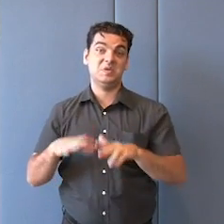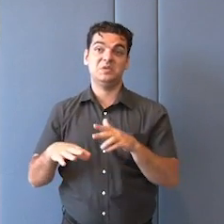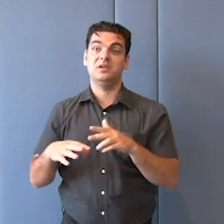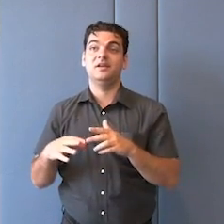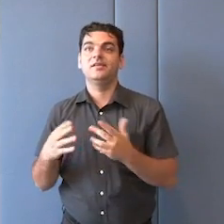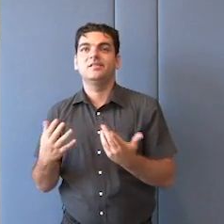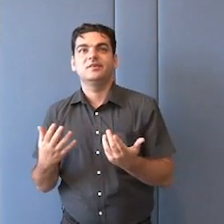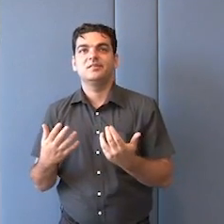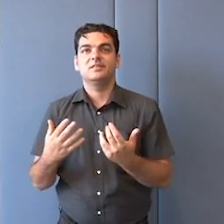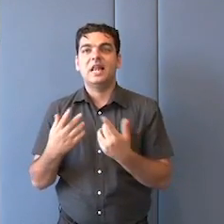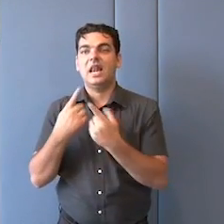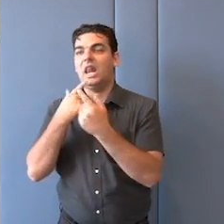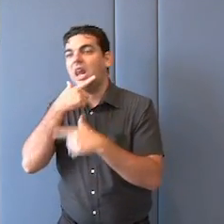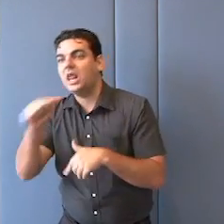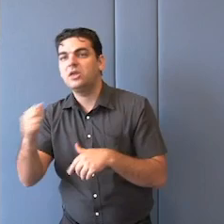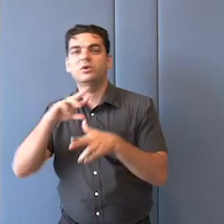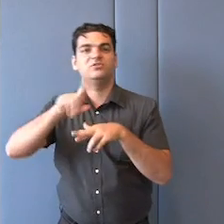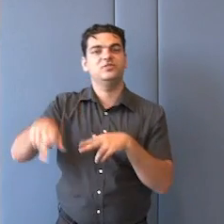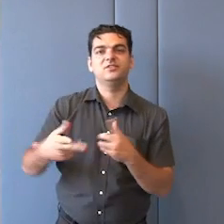aliança semântica, povo e nação.